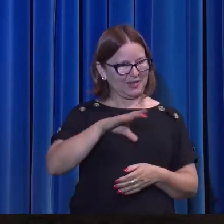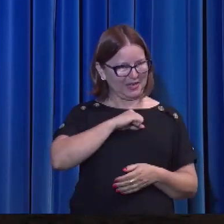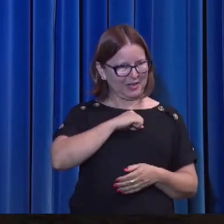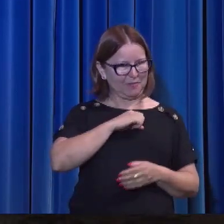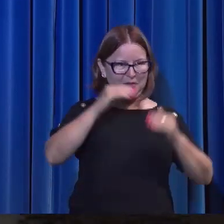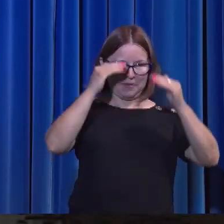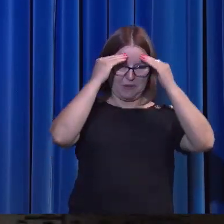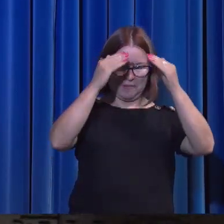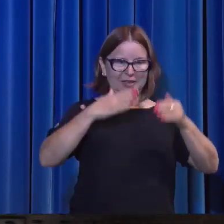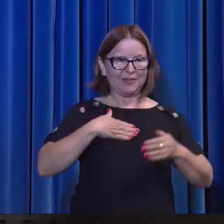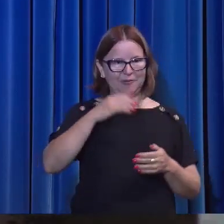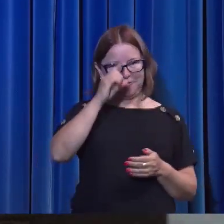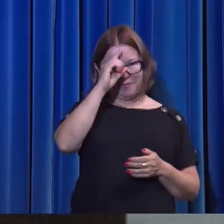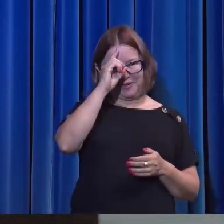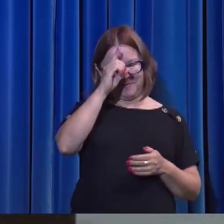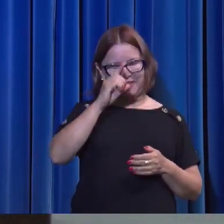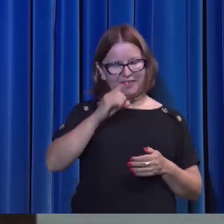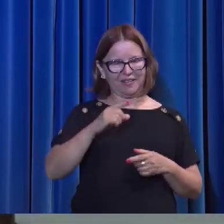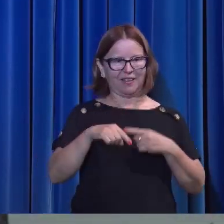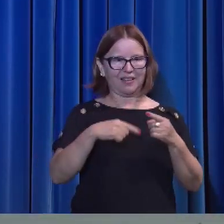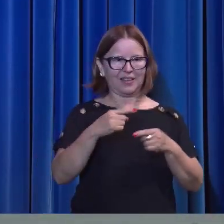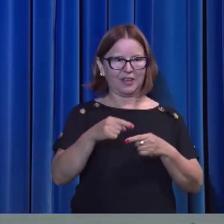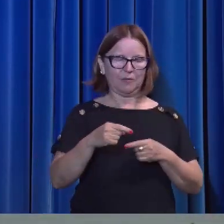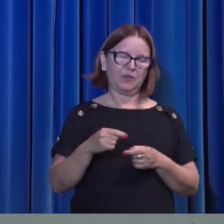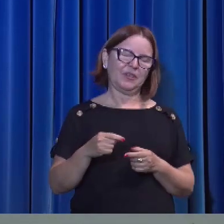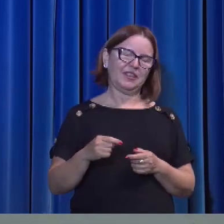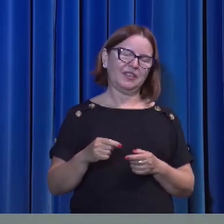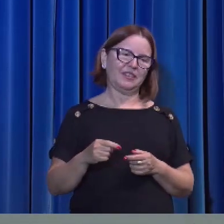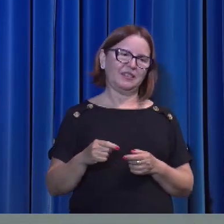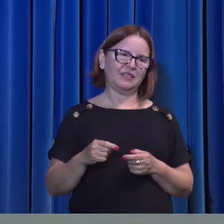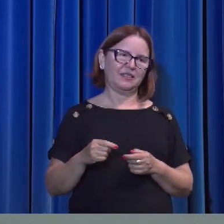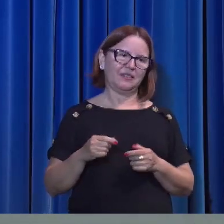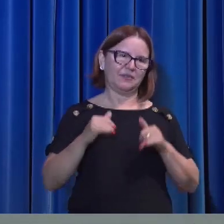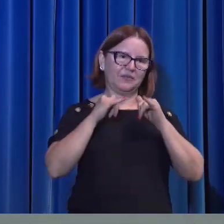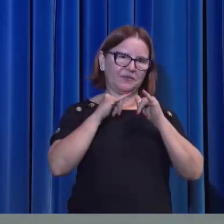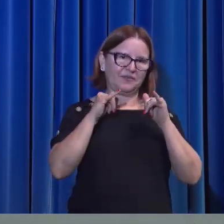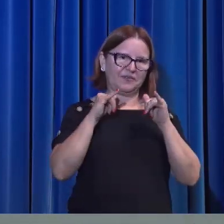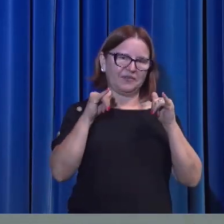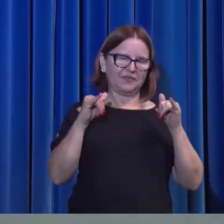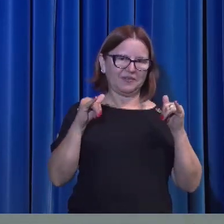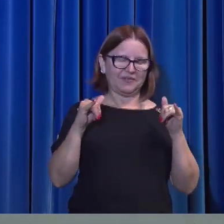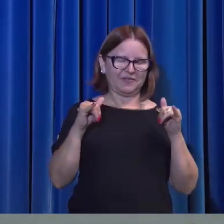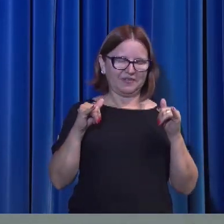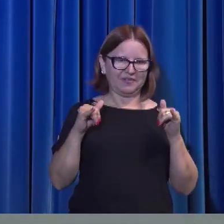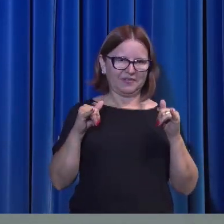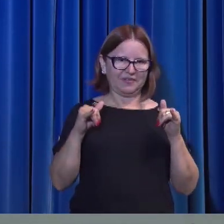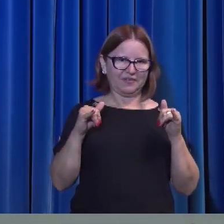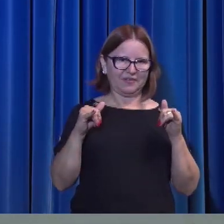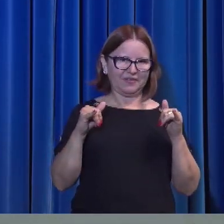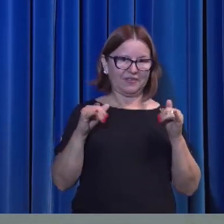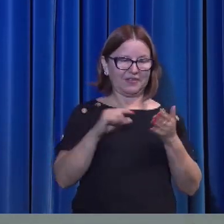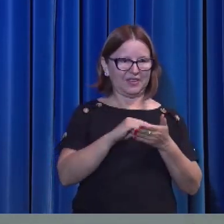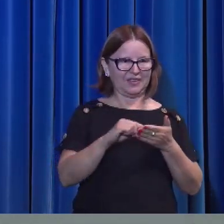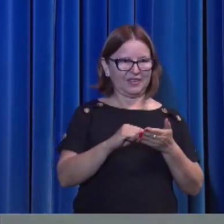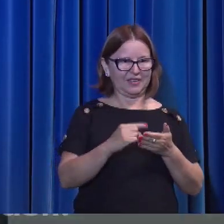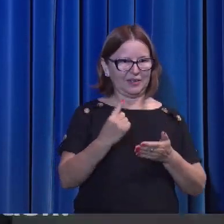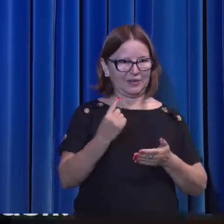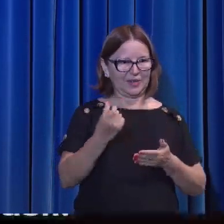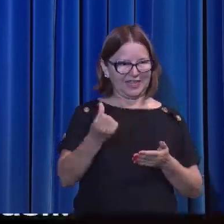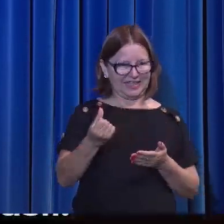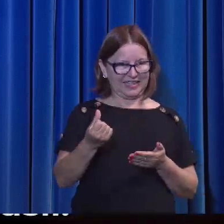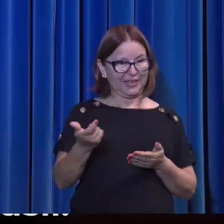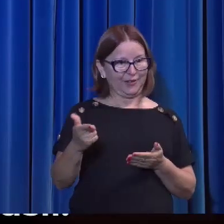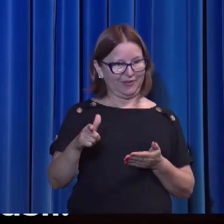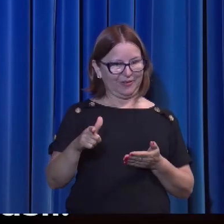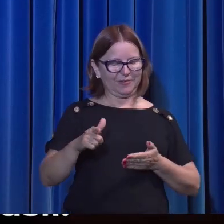aí ele entra no versículo 16. Vamos ler outra vez o versículo